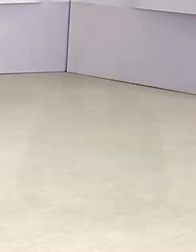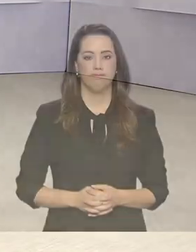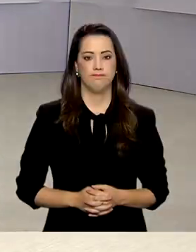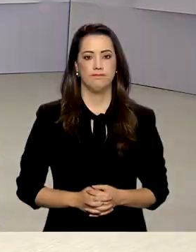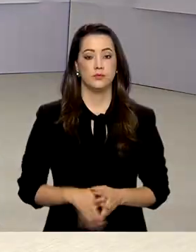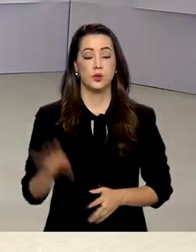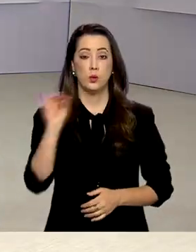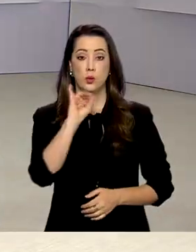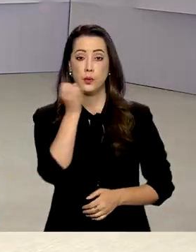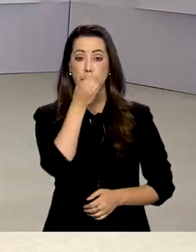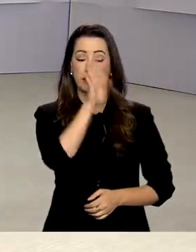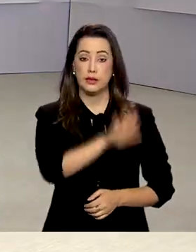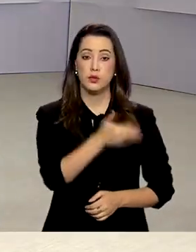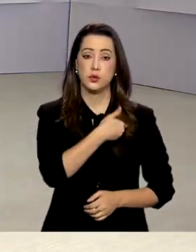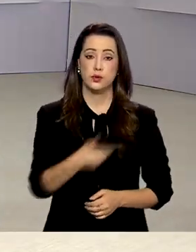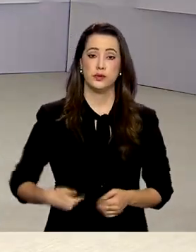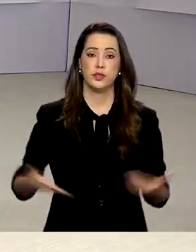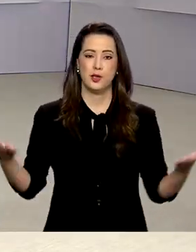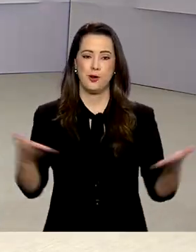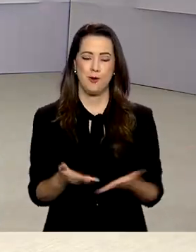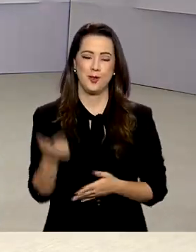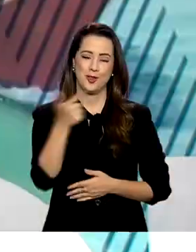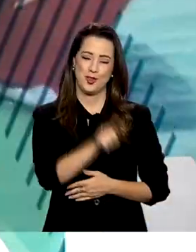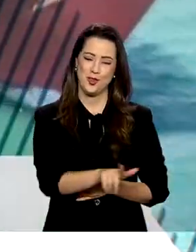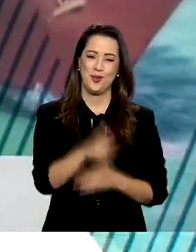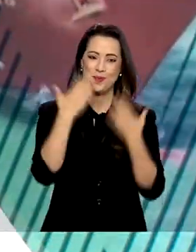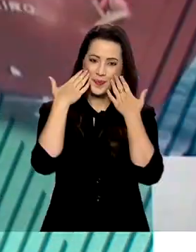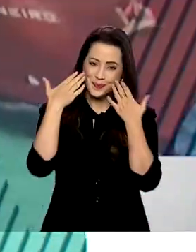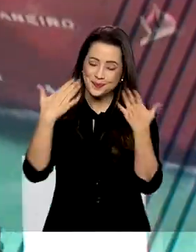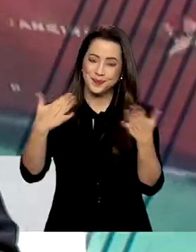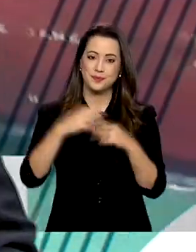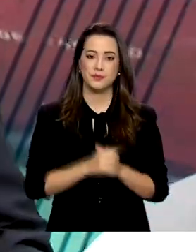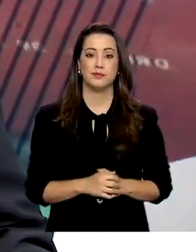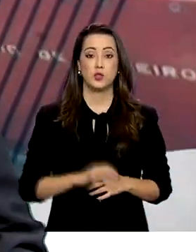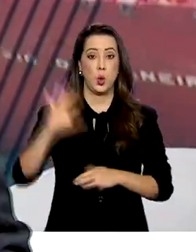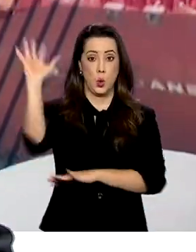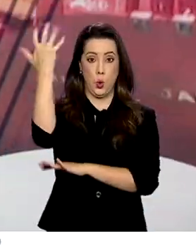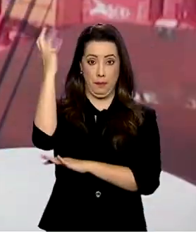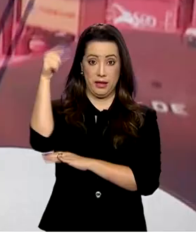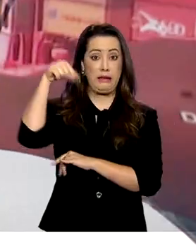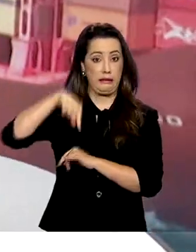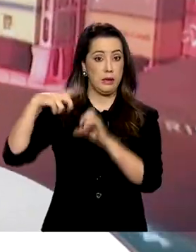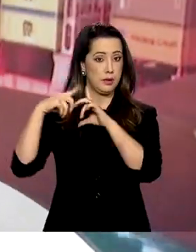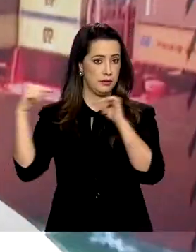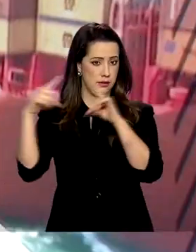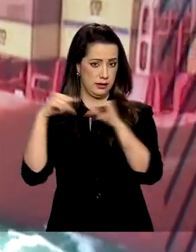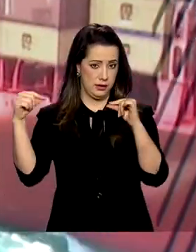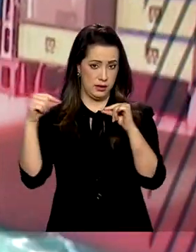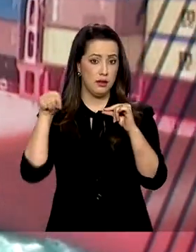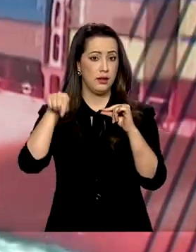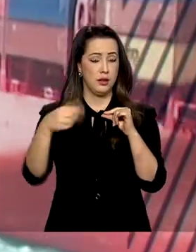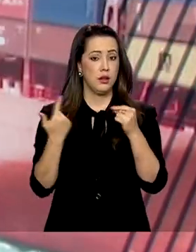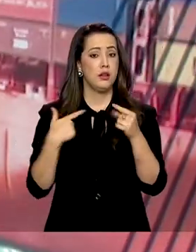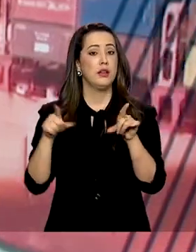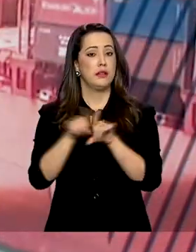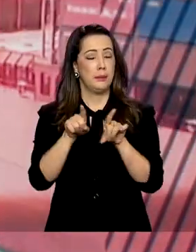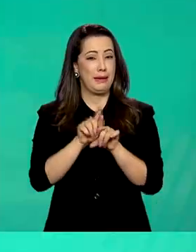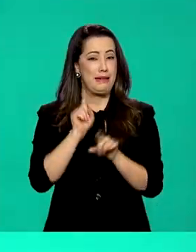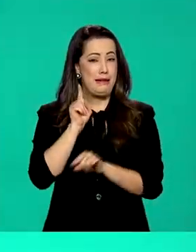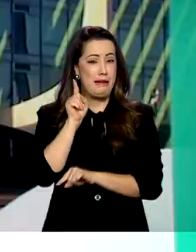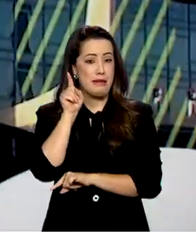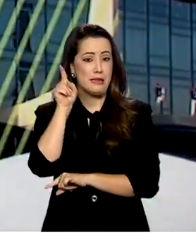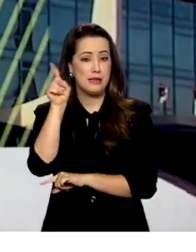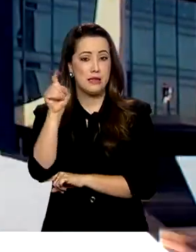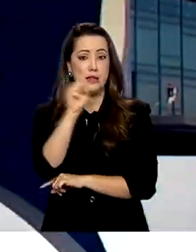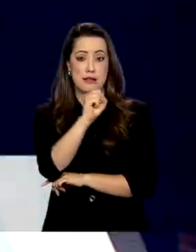Olá, boa tarde. O governo agora está de volta. O Parque Nacional de Brasília, aqui no Distrito Federal, e o Parque Nacional